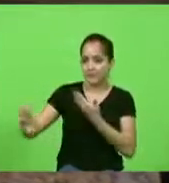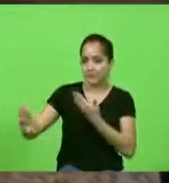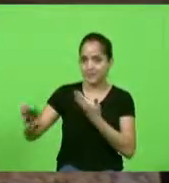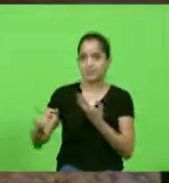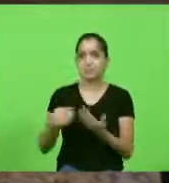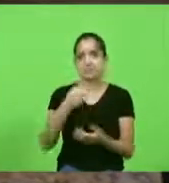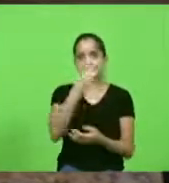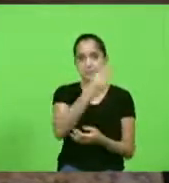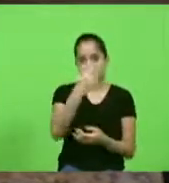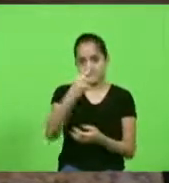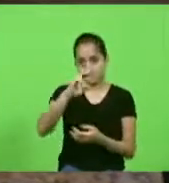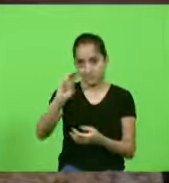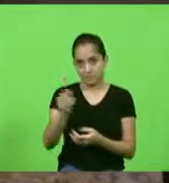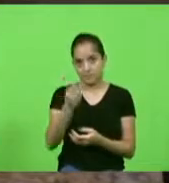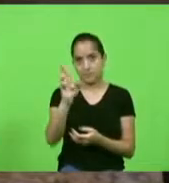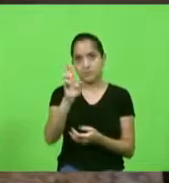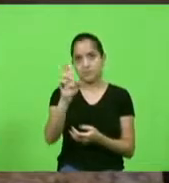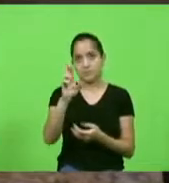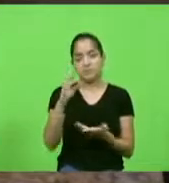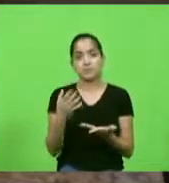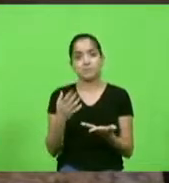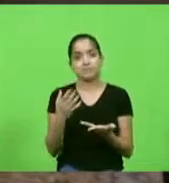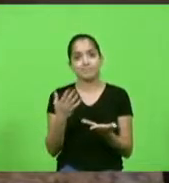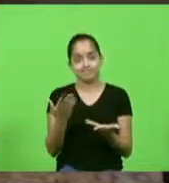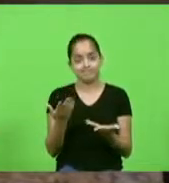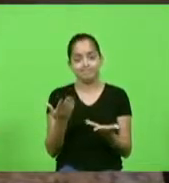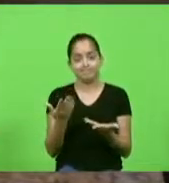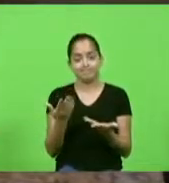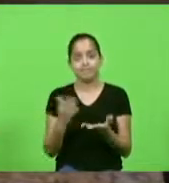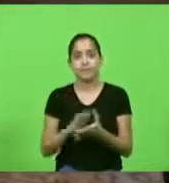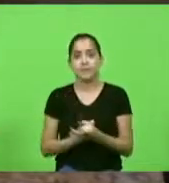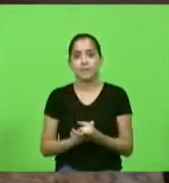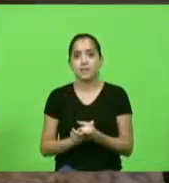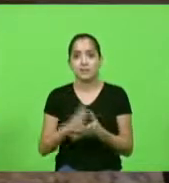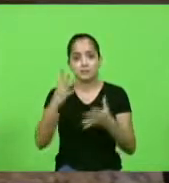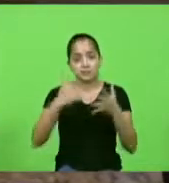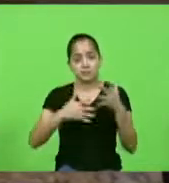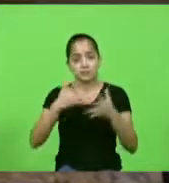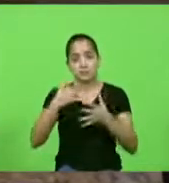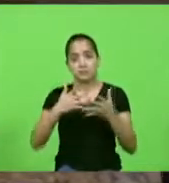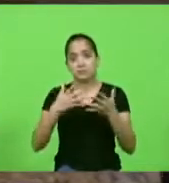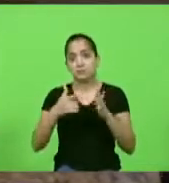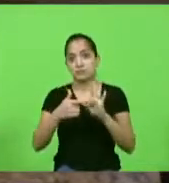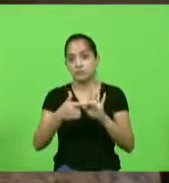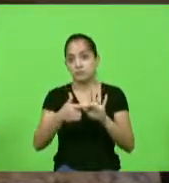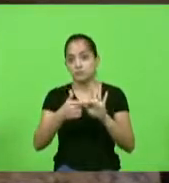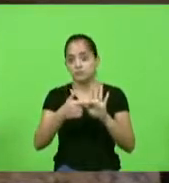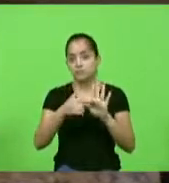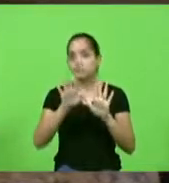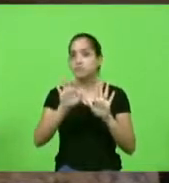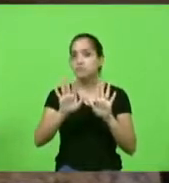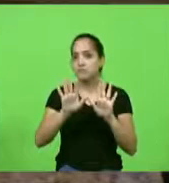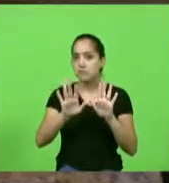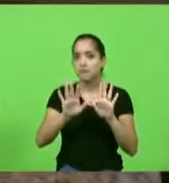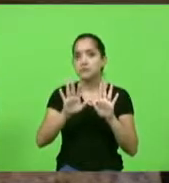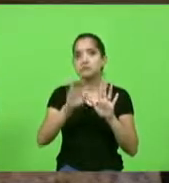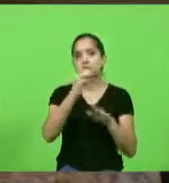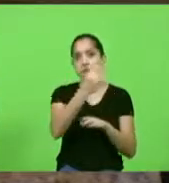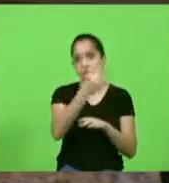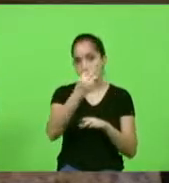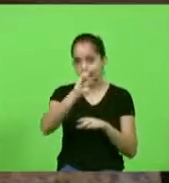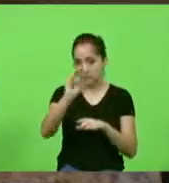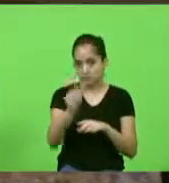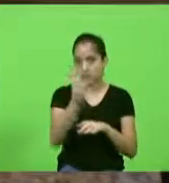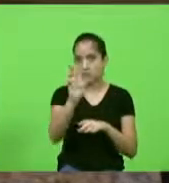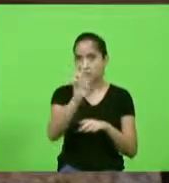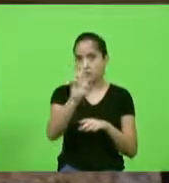33 milhões de reais um escândalo sem dúvida que ficará na história de Santa Catarina mas são 33 milhões de